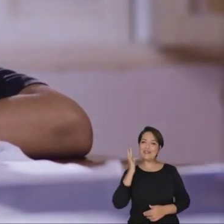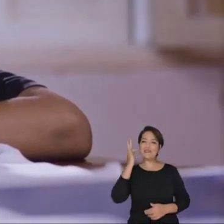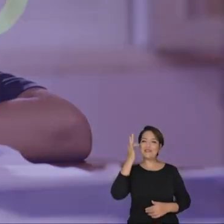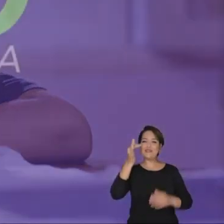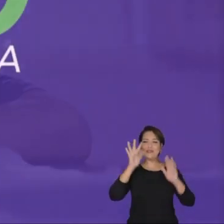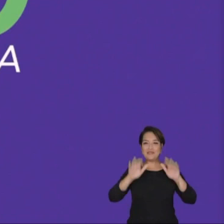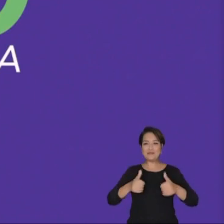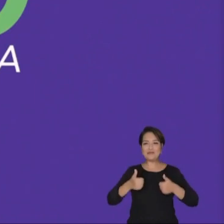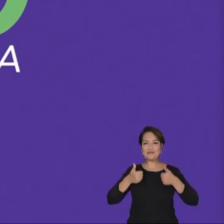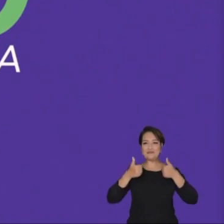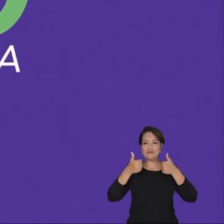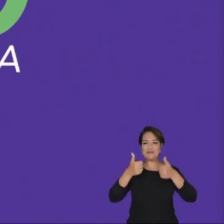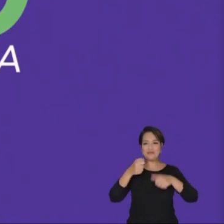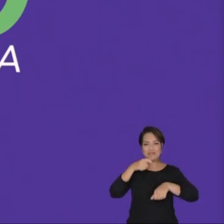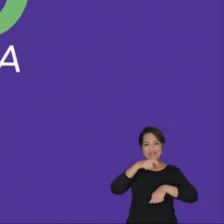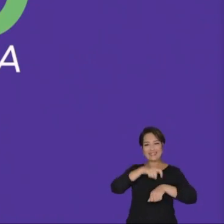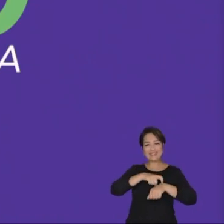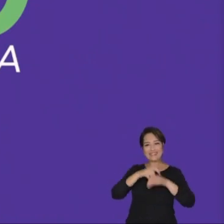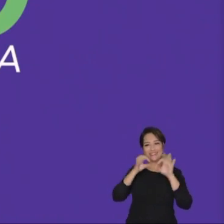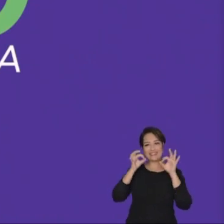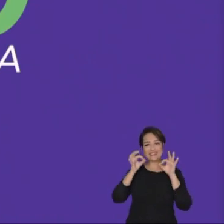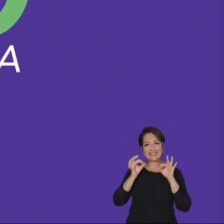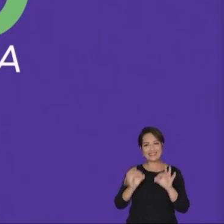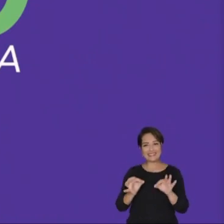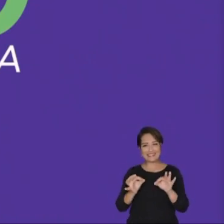Nossa hora vai chegar.